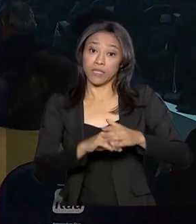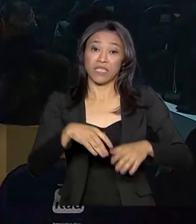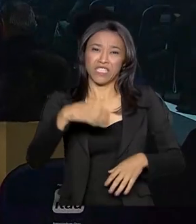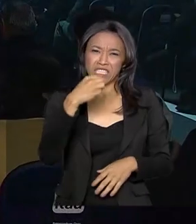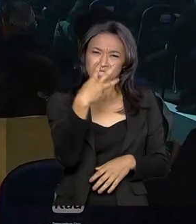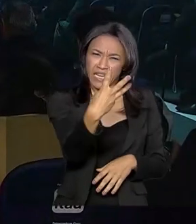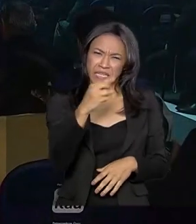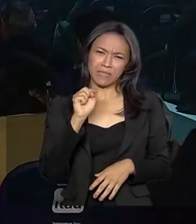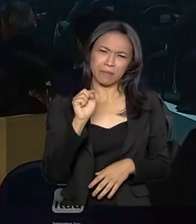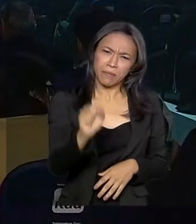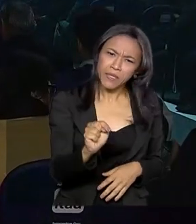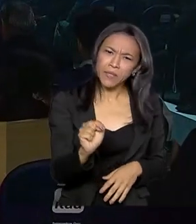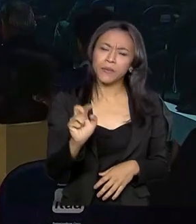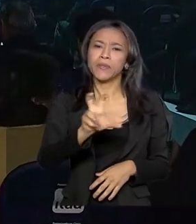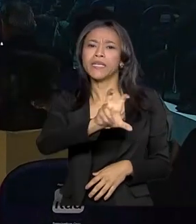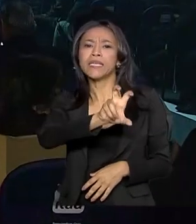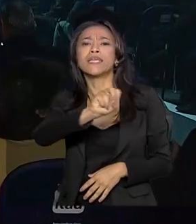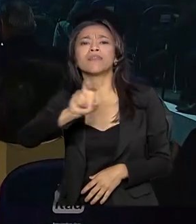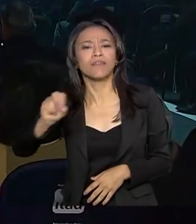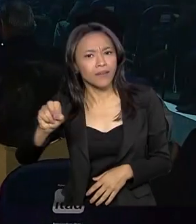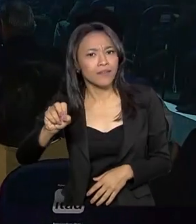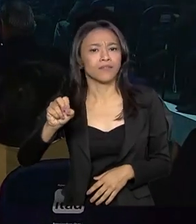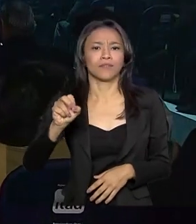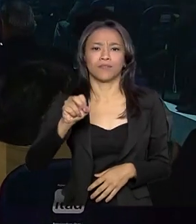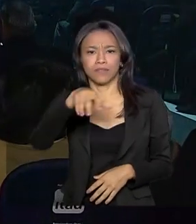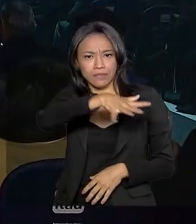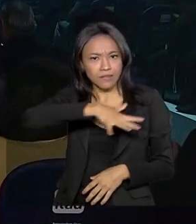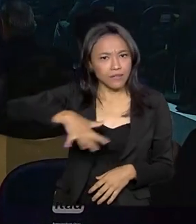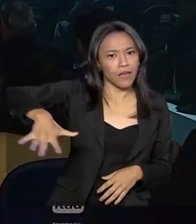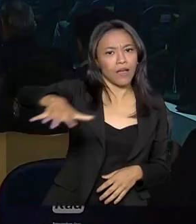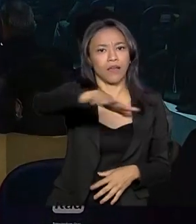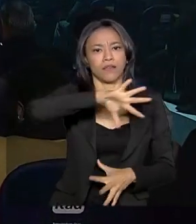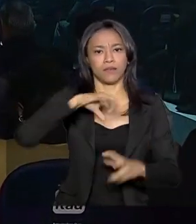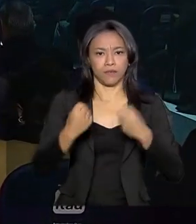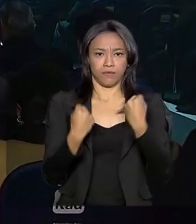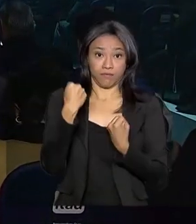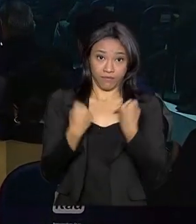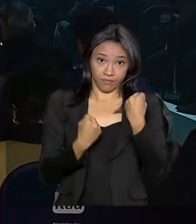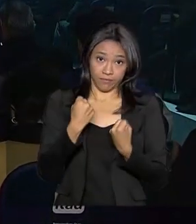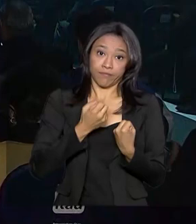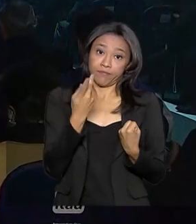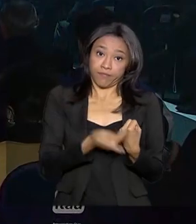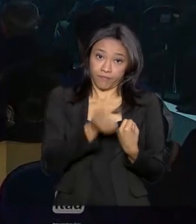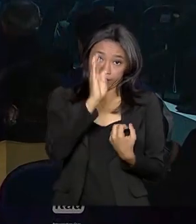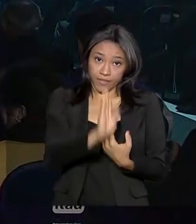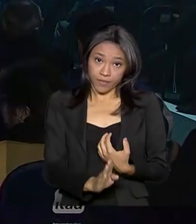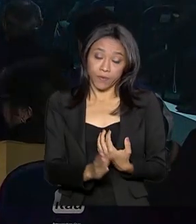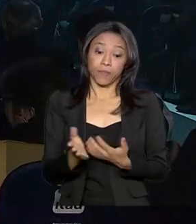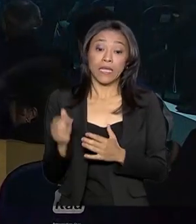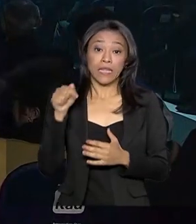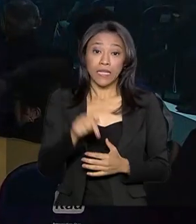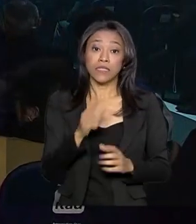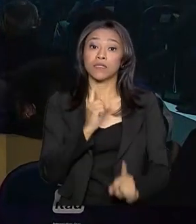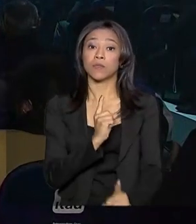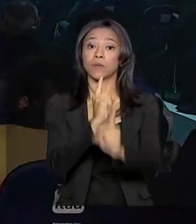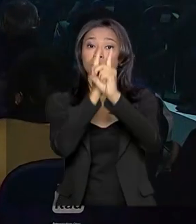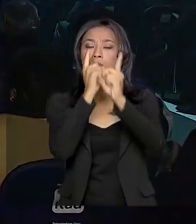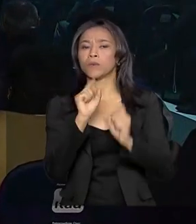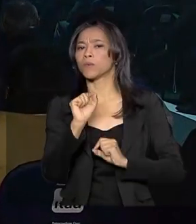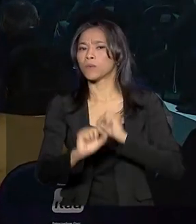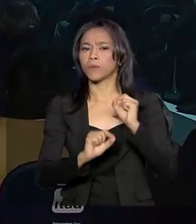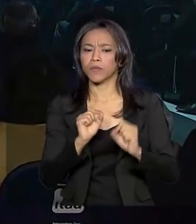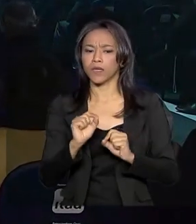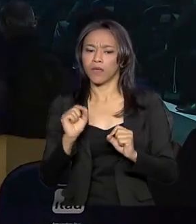.500 redes de todo o setor automotivo brasileiro. Durante este evento estão previstas